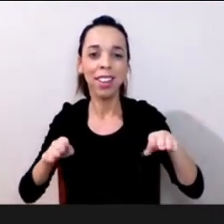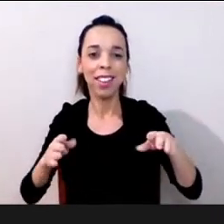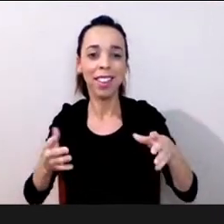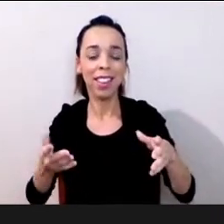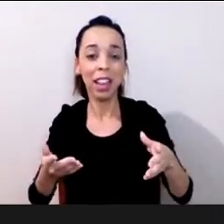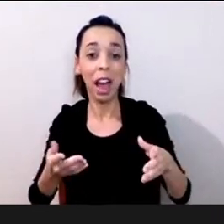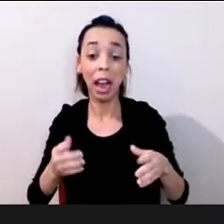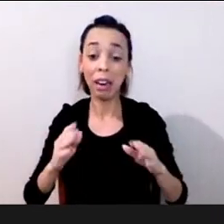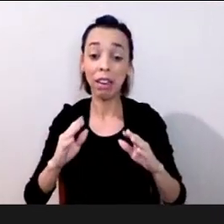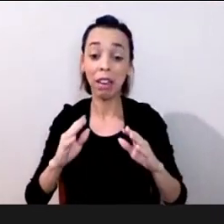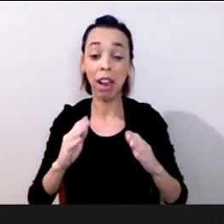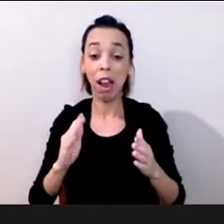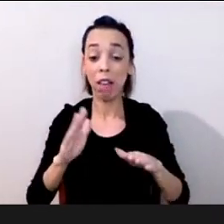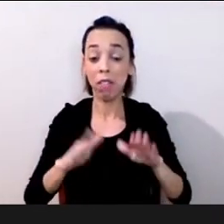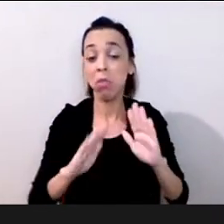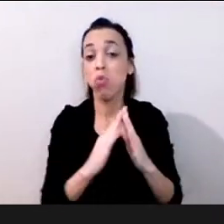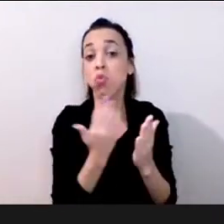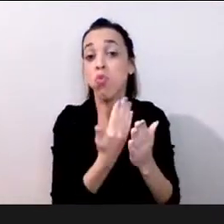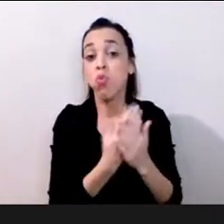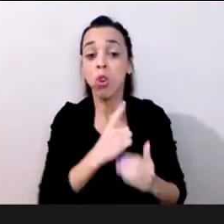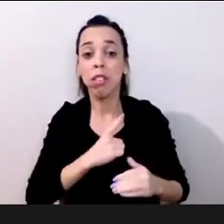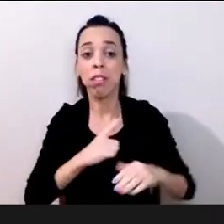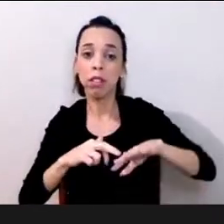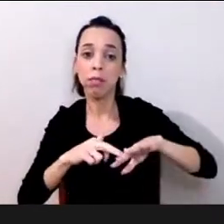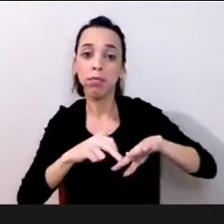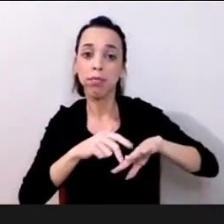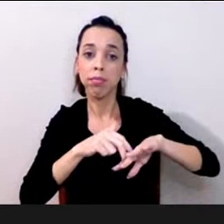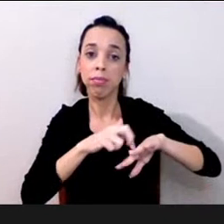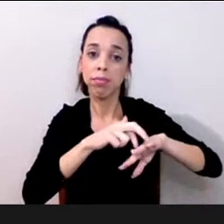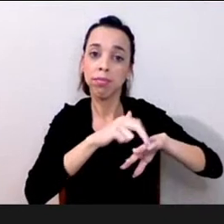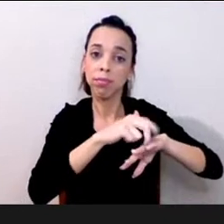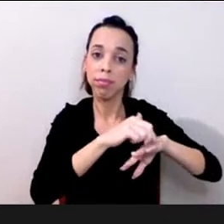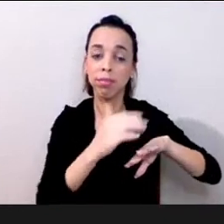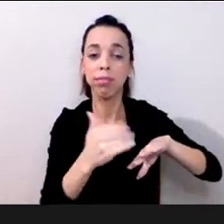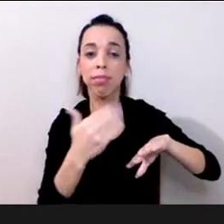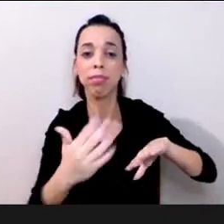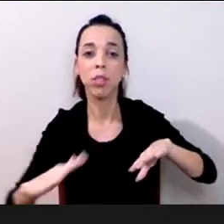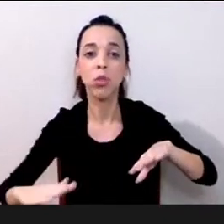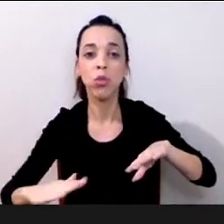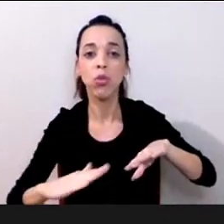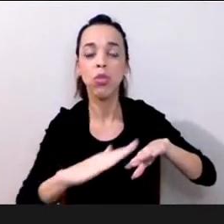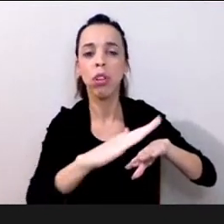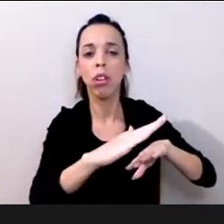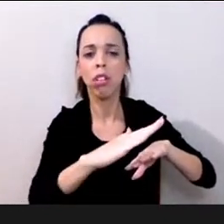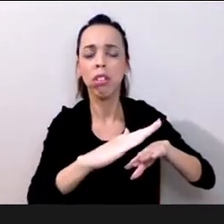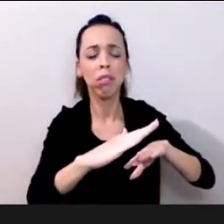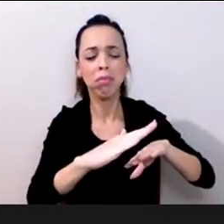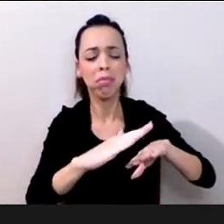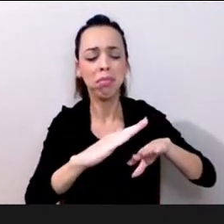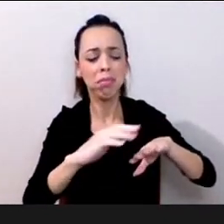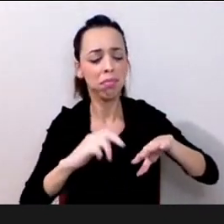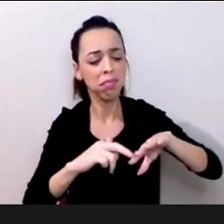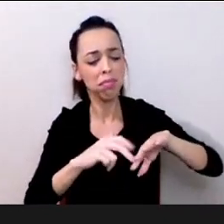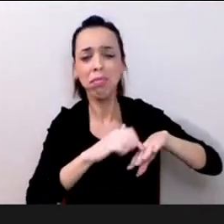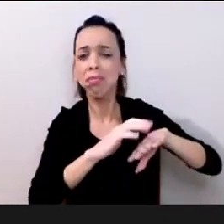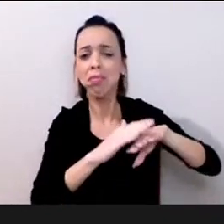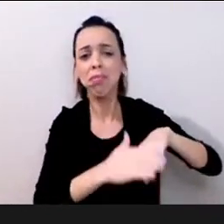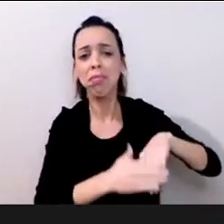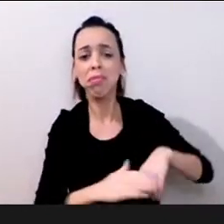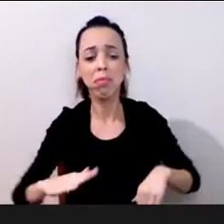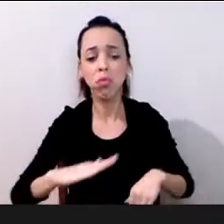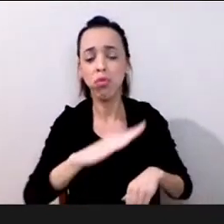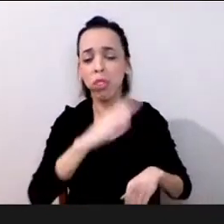melhor do que não fazer rampa nenhuma mas porque é que nós não pensamos que o acesso tem que ser para toda a gente? como o currículo tem que ser para toda a gente?